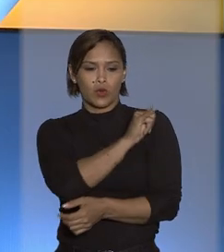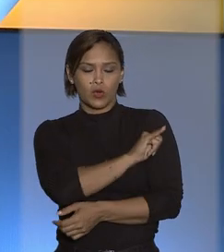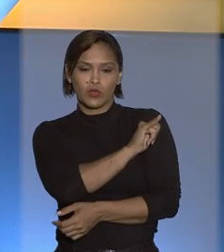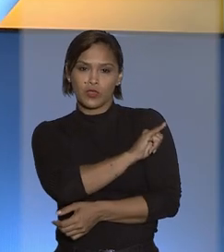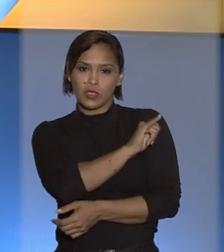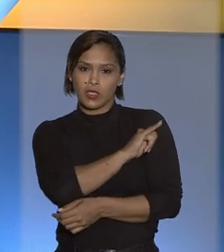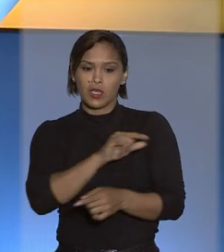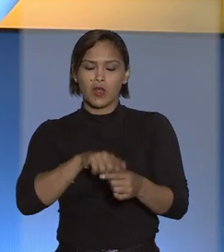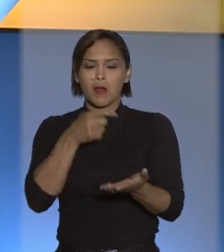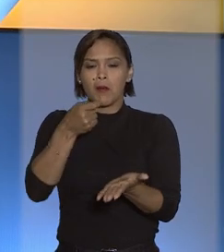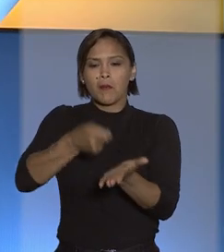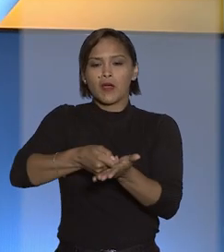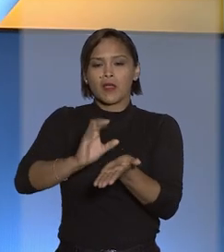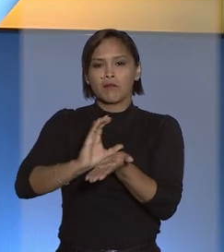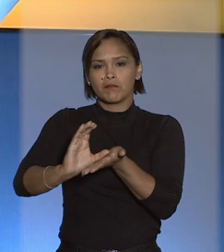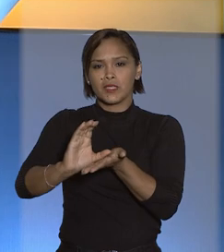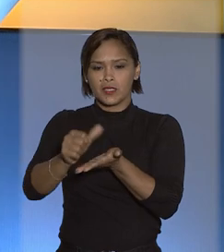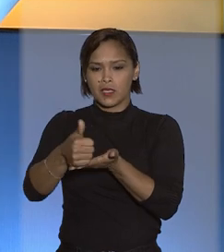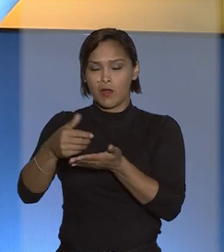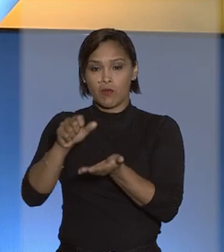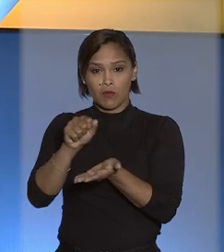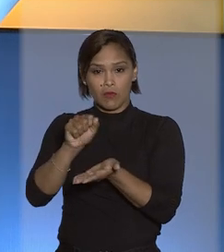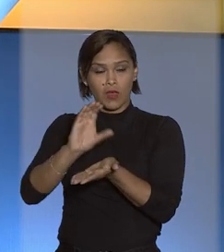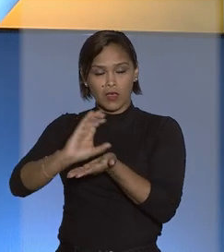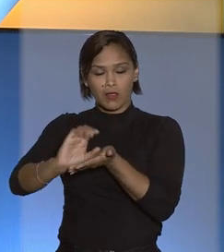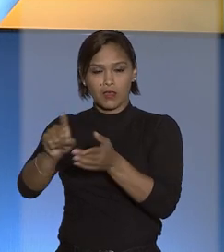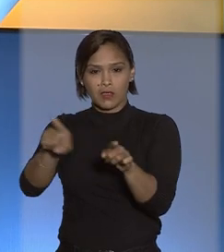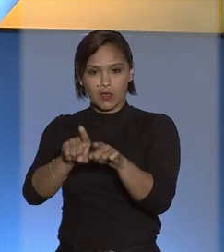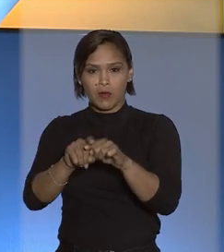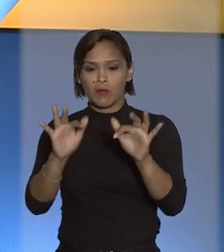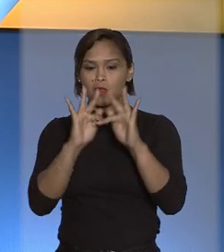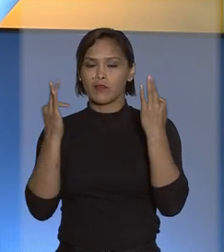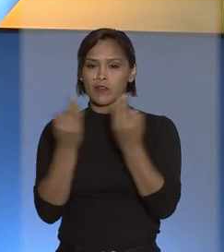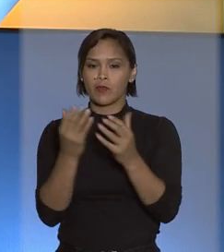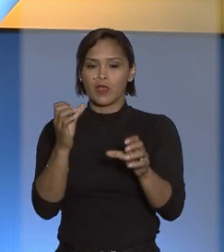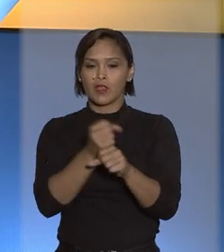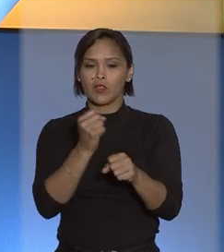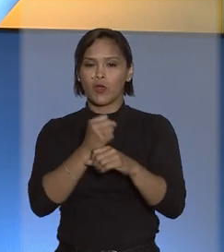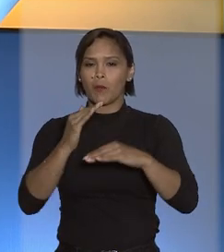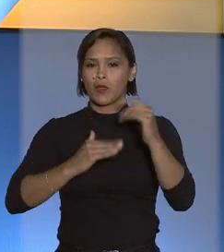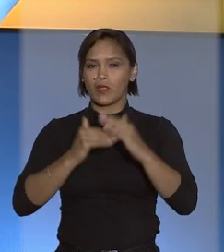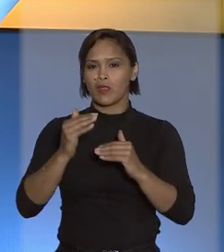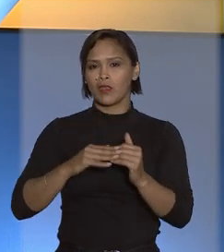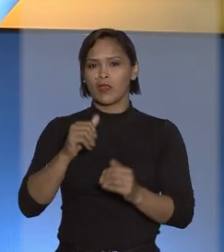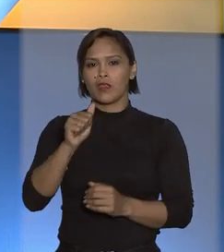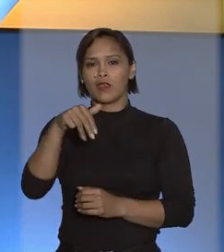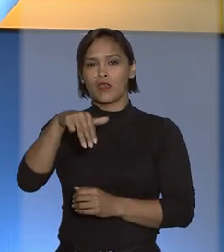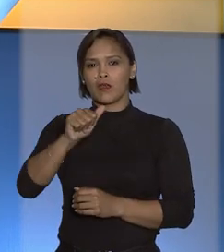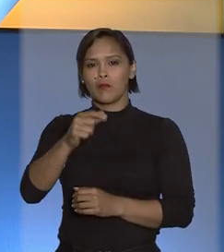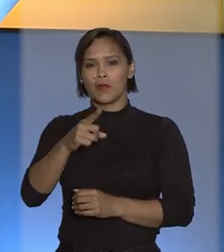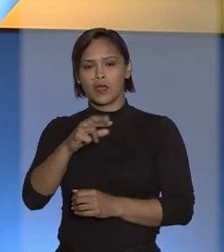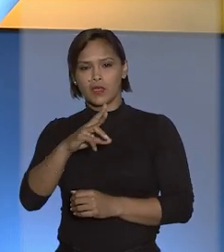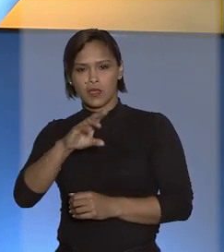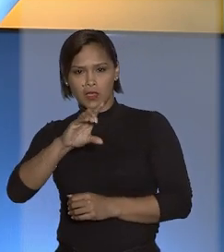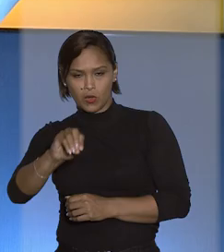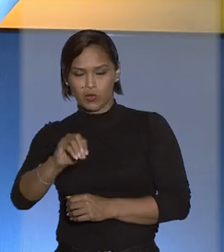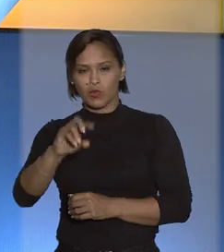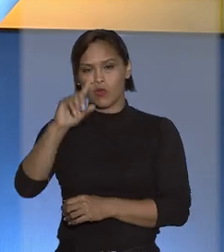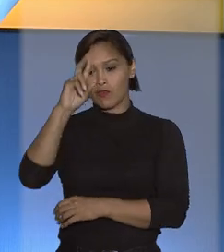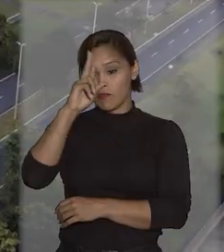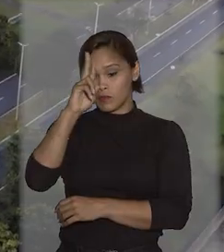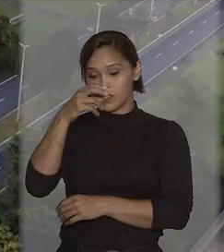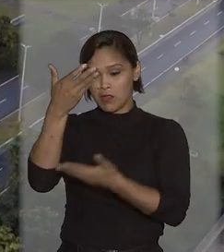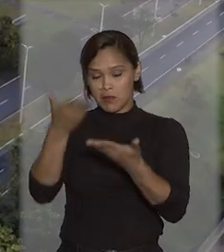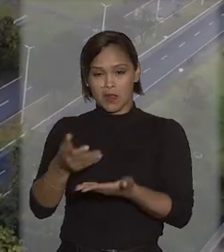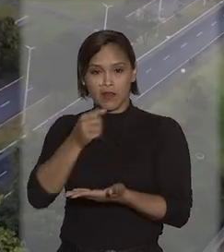Rio de Janeiro a pagar pensão e indenização para os familiares do pedreiro Amarildo. Jéssica Castro relembra o